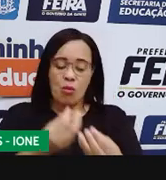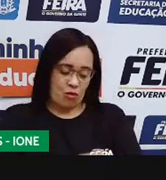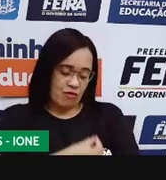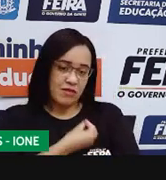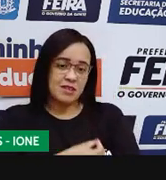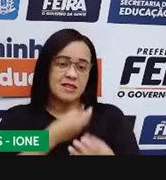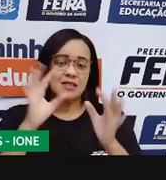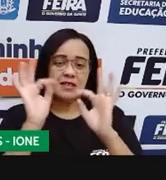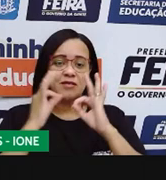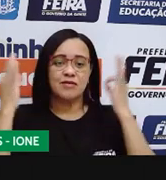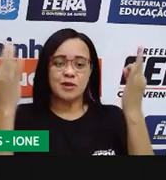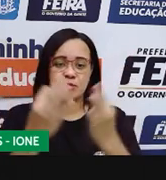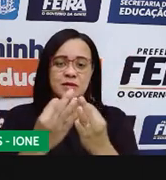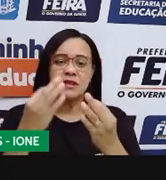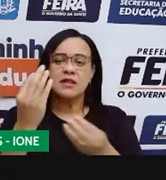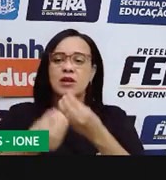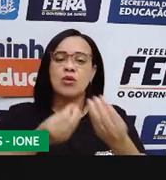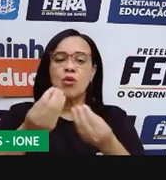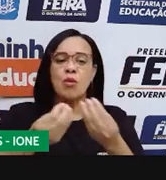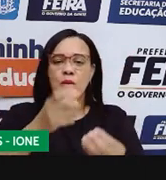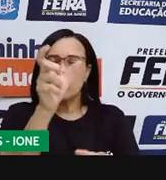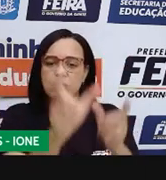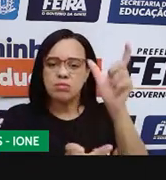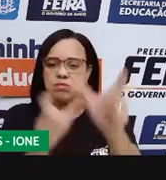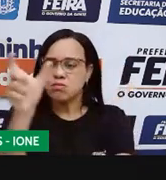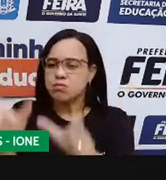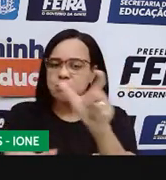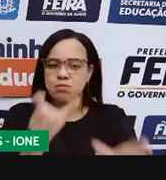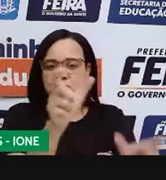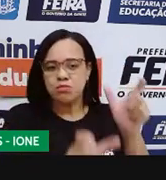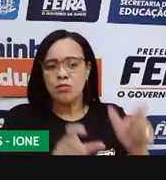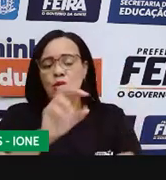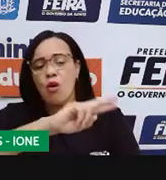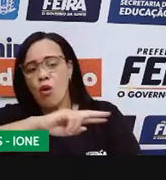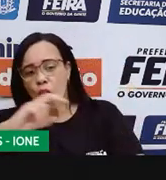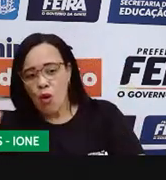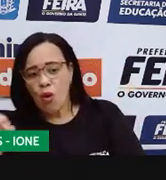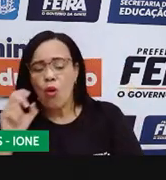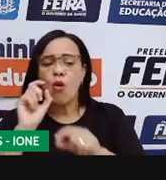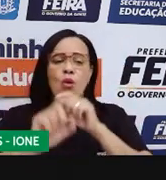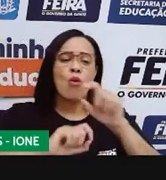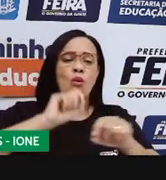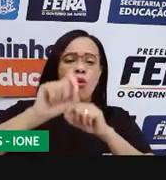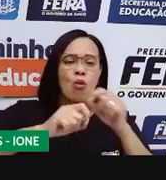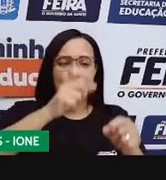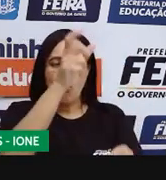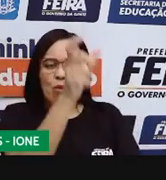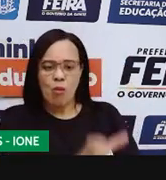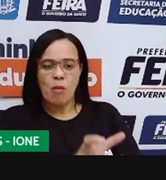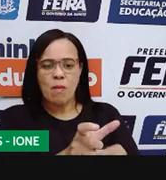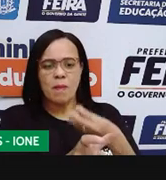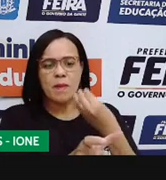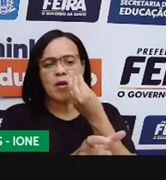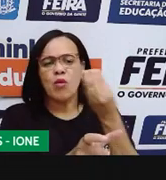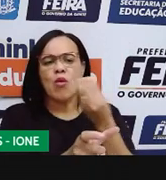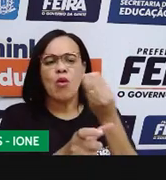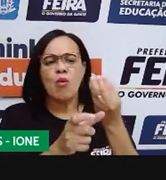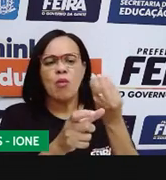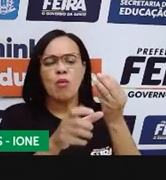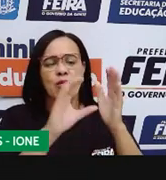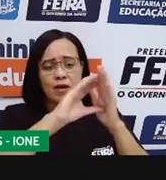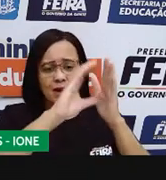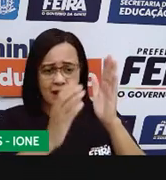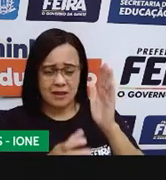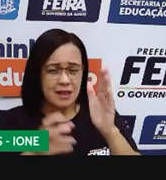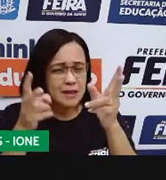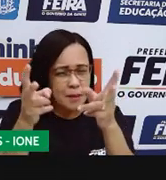Parecido no jeito de ser, na personalidade? Ou parecido no físico, nas características que você